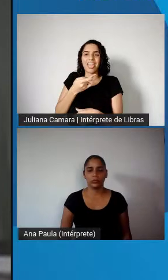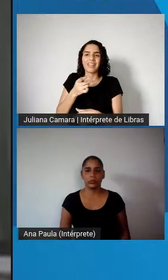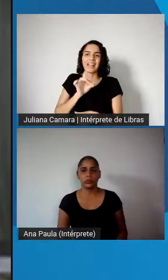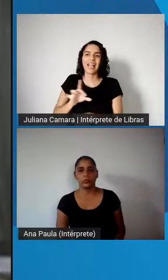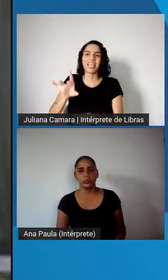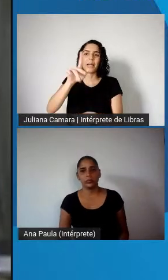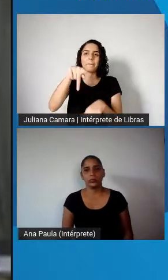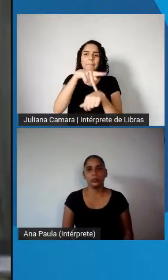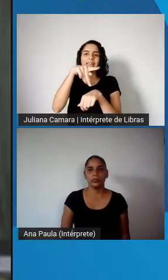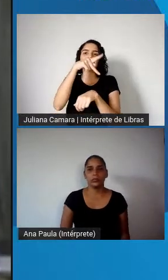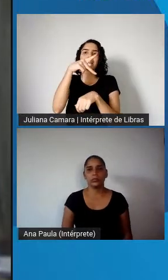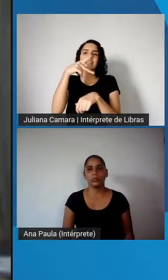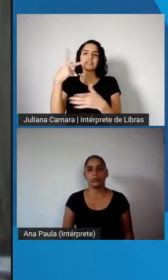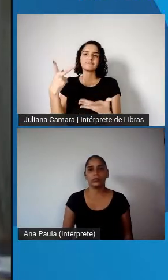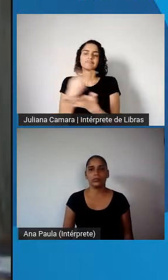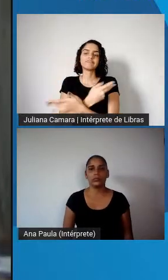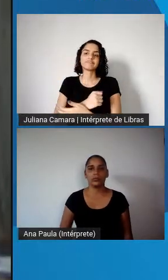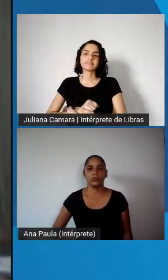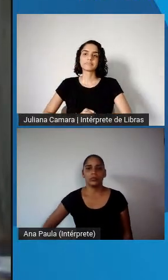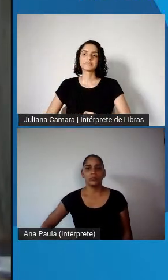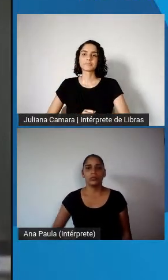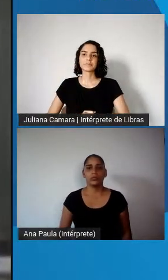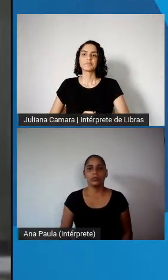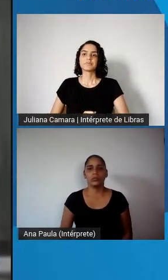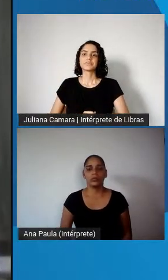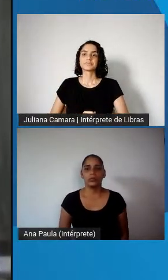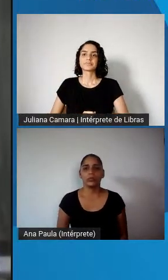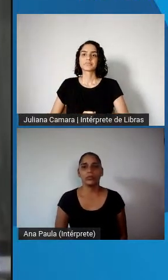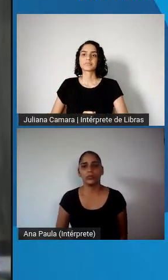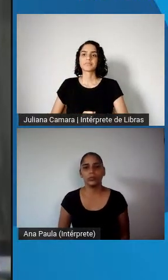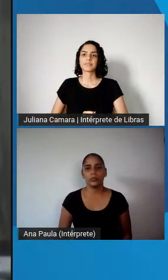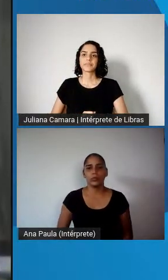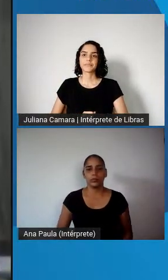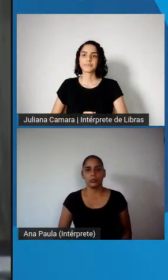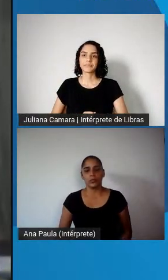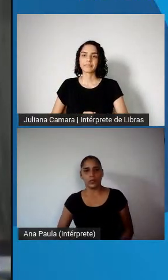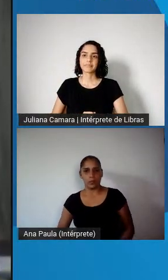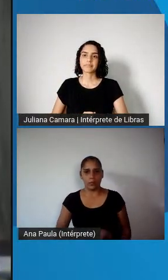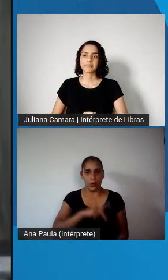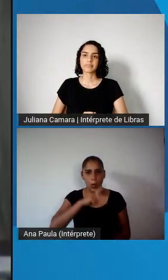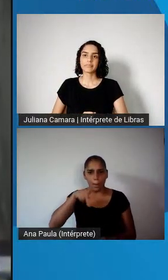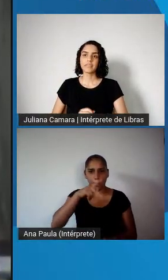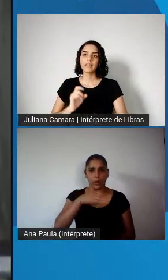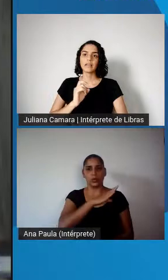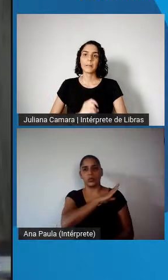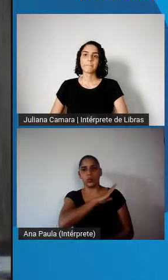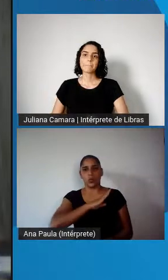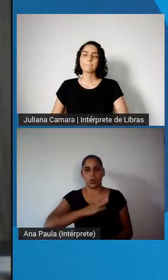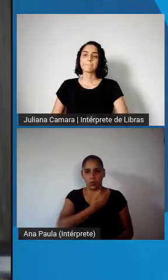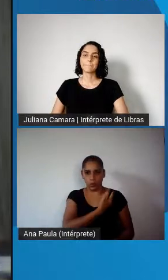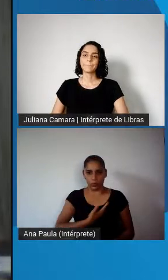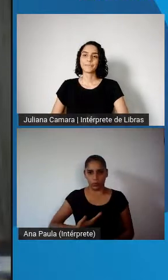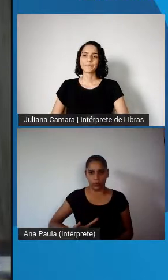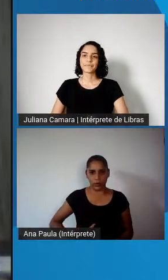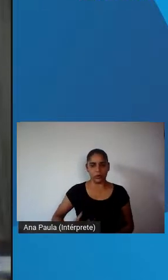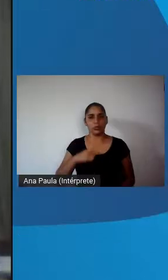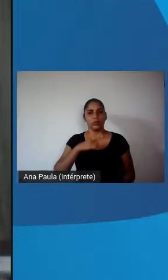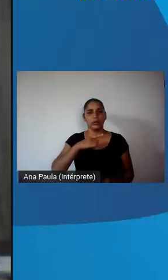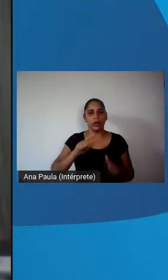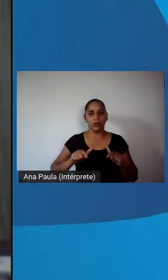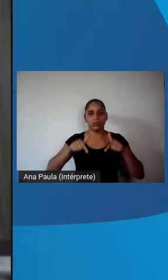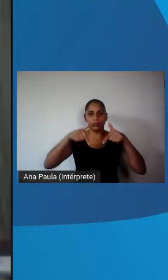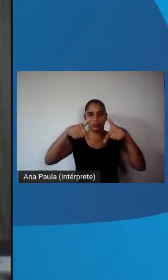tomando suas, suas ações, né, ou cada governo tomando suas ações, né, e,